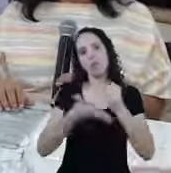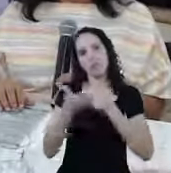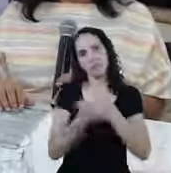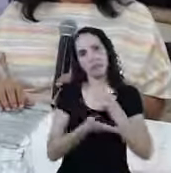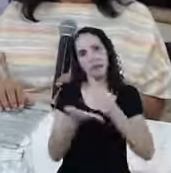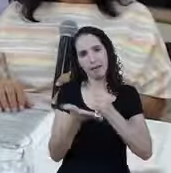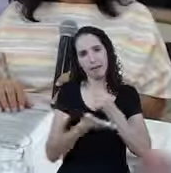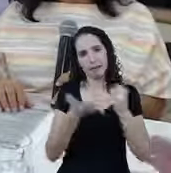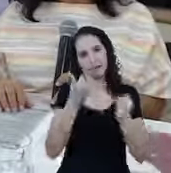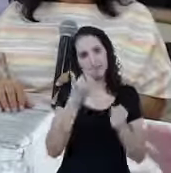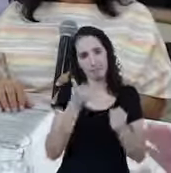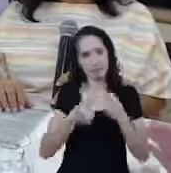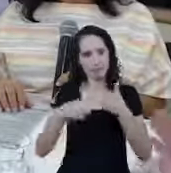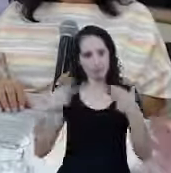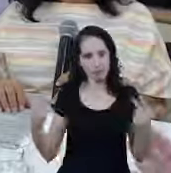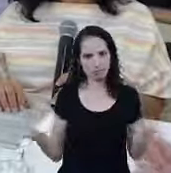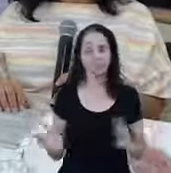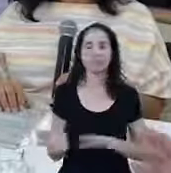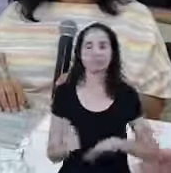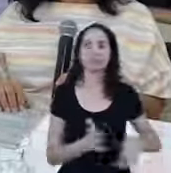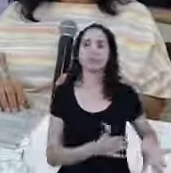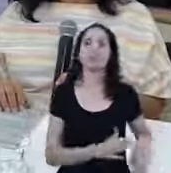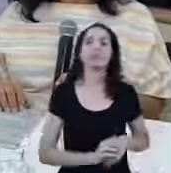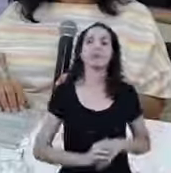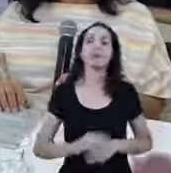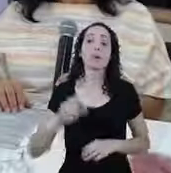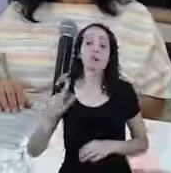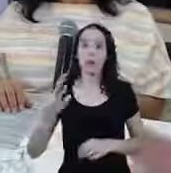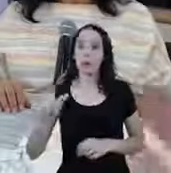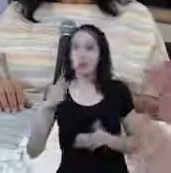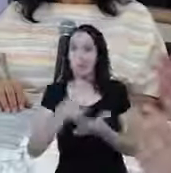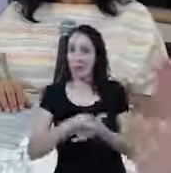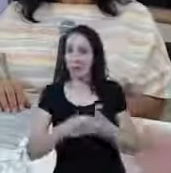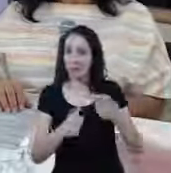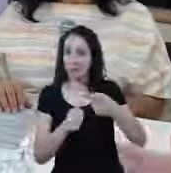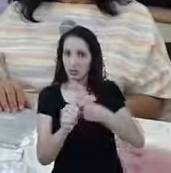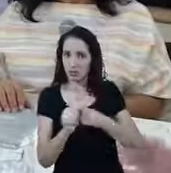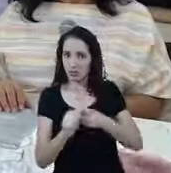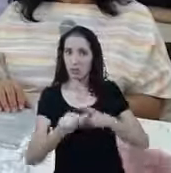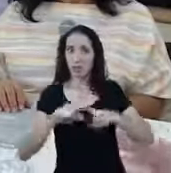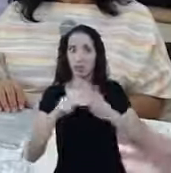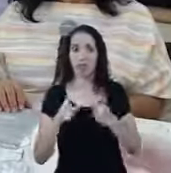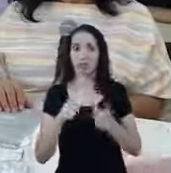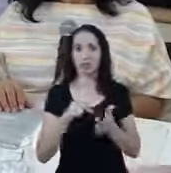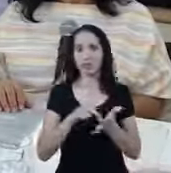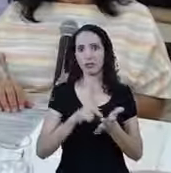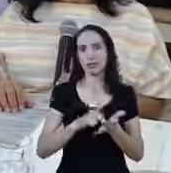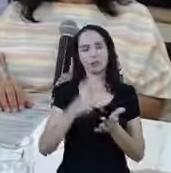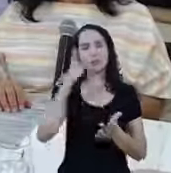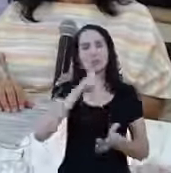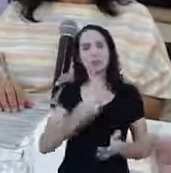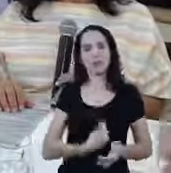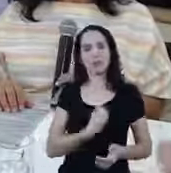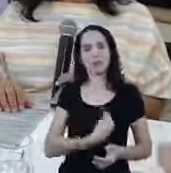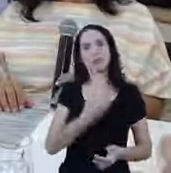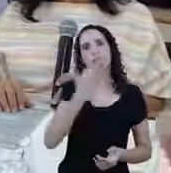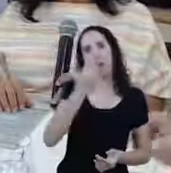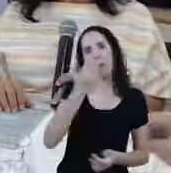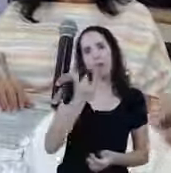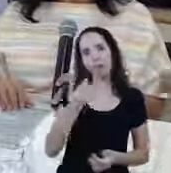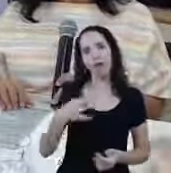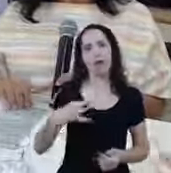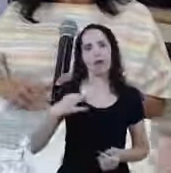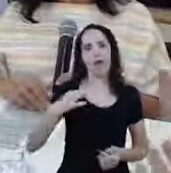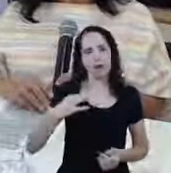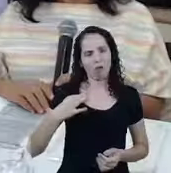Outra coisa Então não é para pagar dívida e é para sobreviver nesse período que a gente está Em